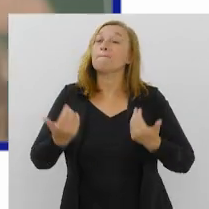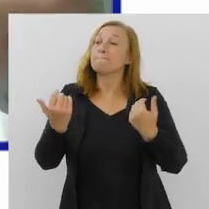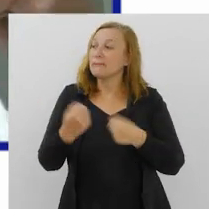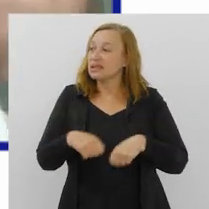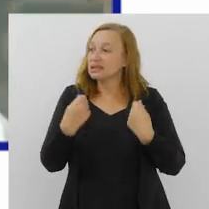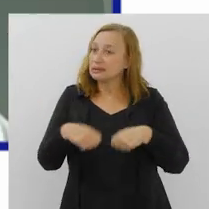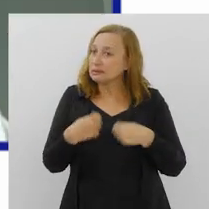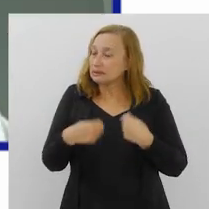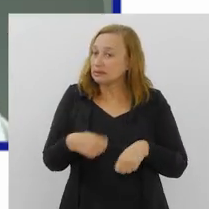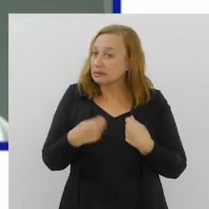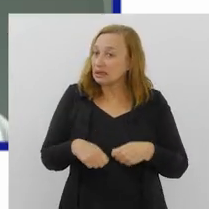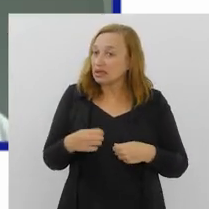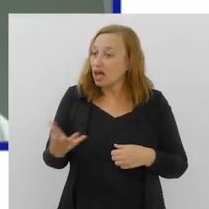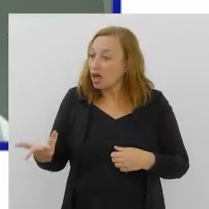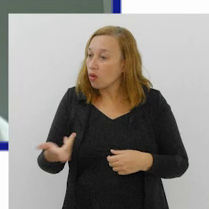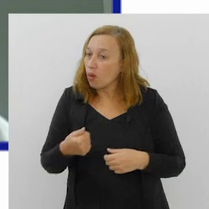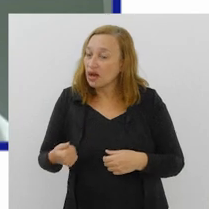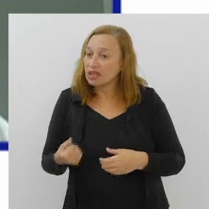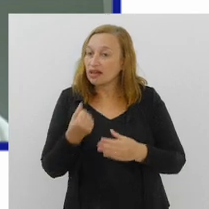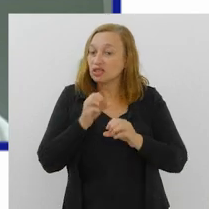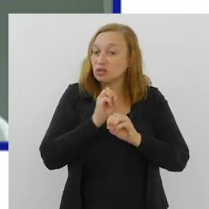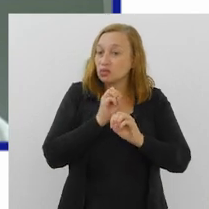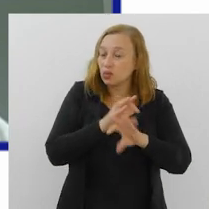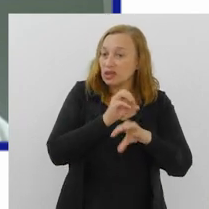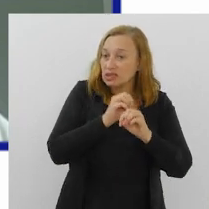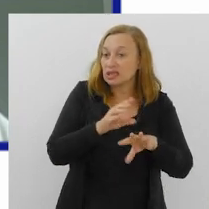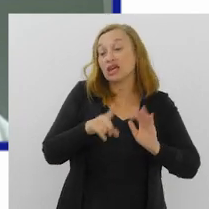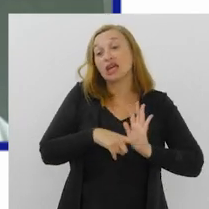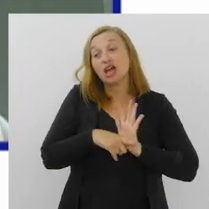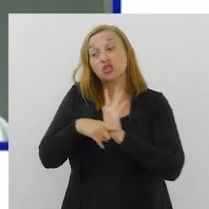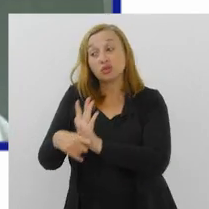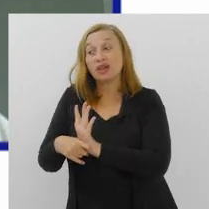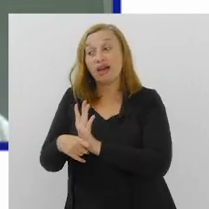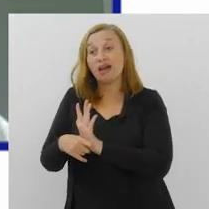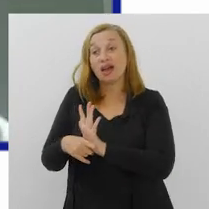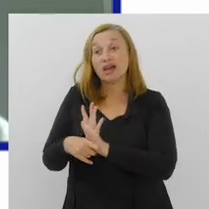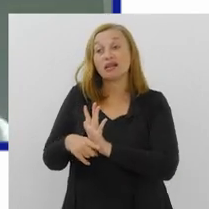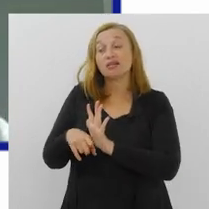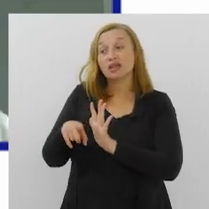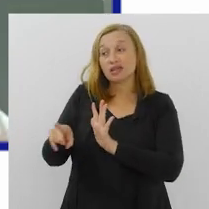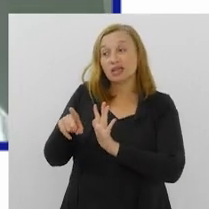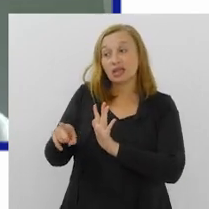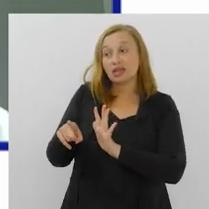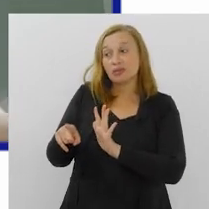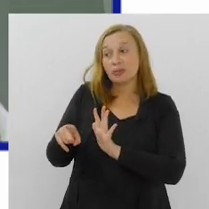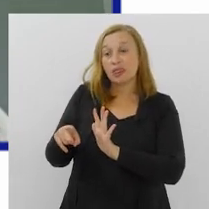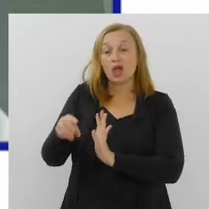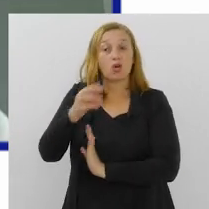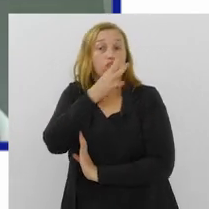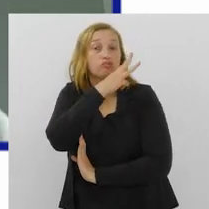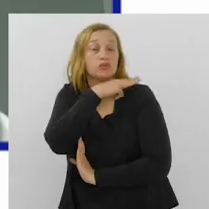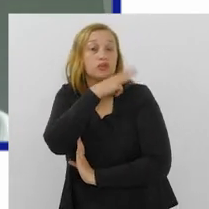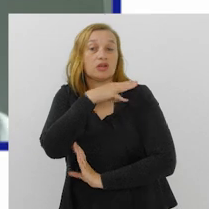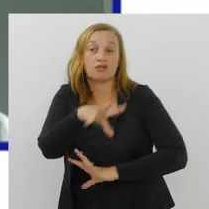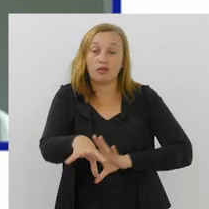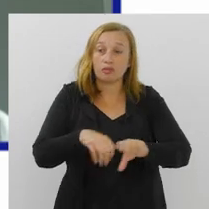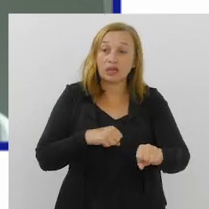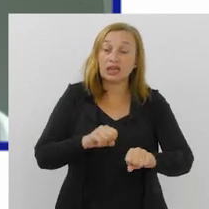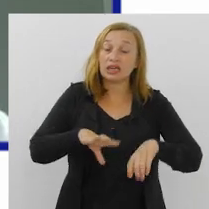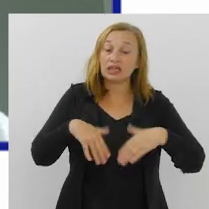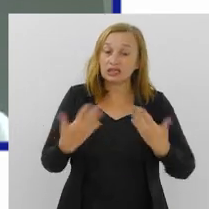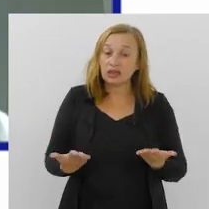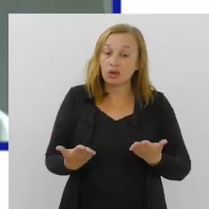precisamos dar qualidade no ensino e ajudá-los a terem gosto pelo ensino médio. Então, esse